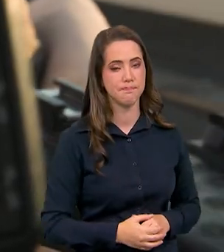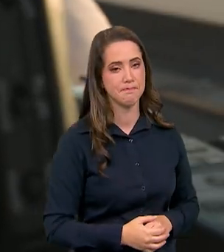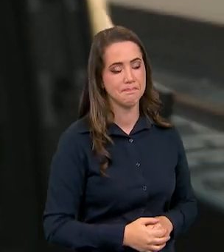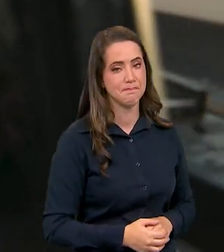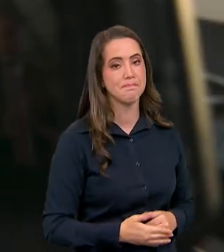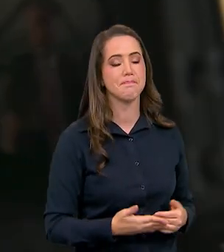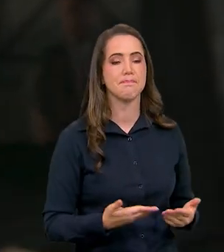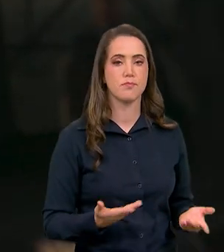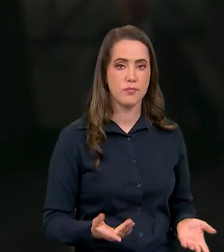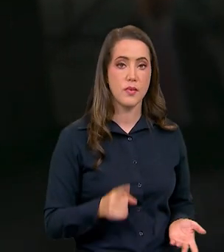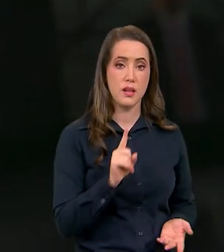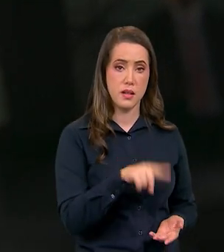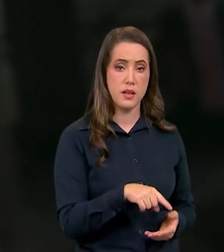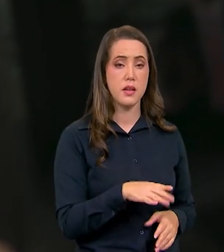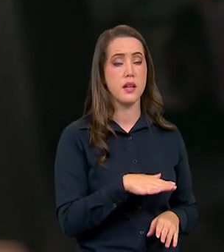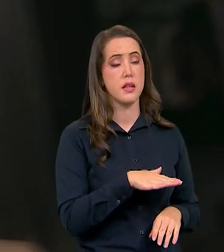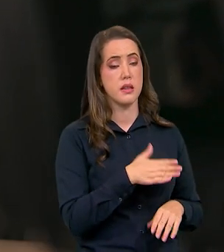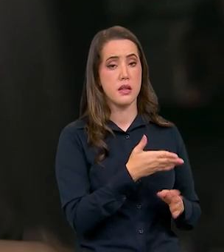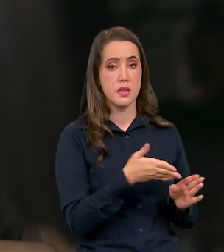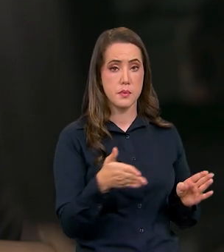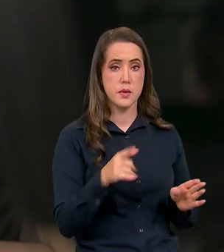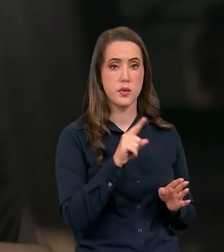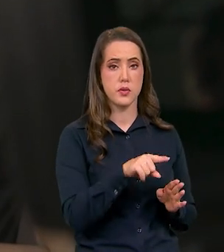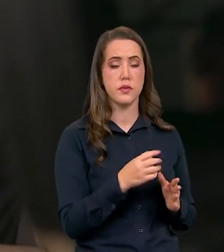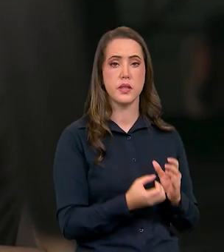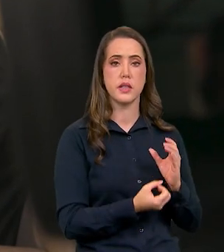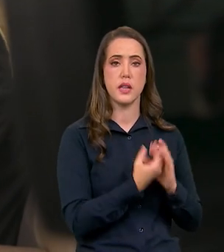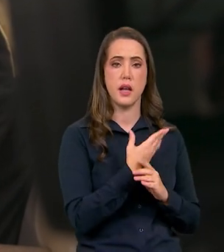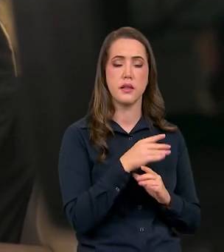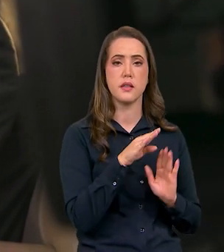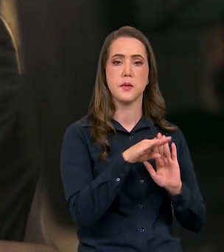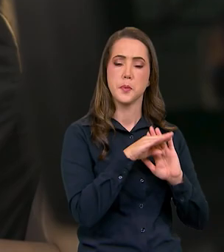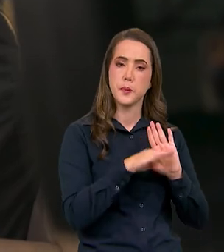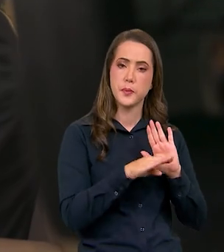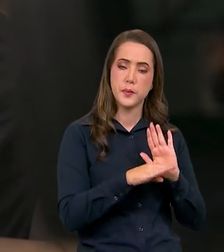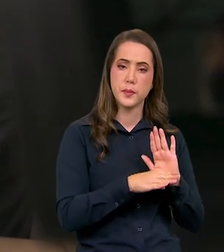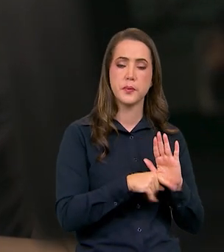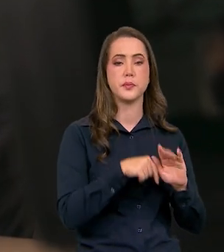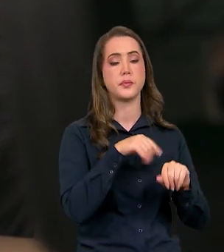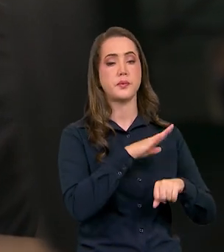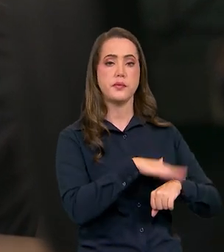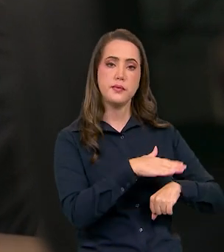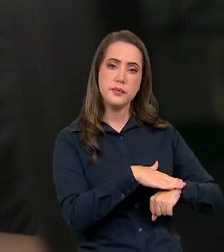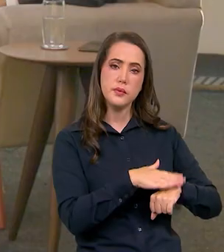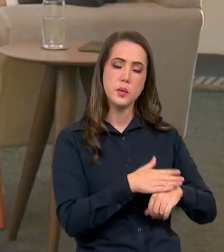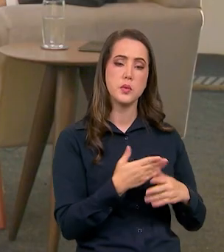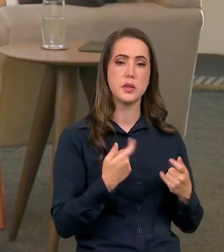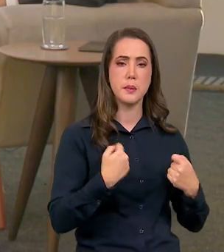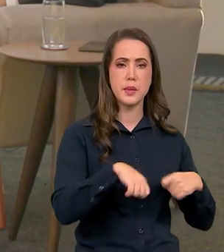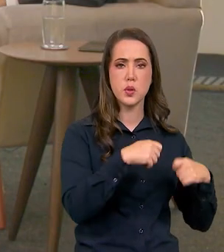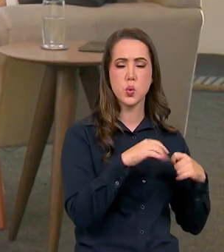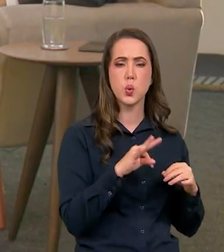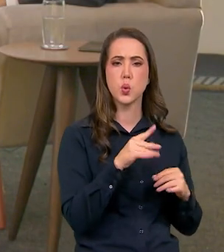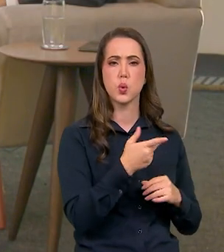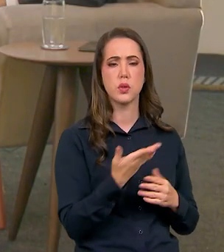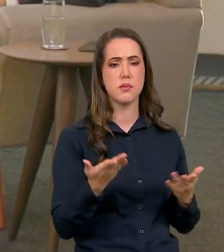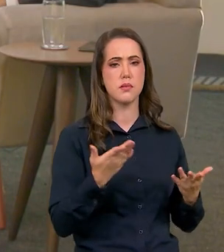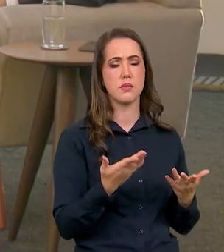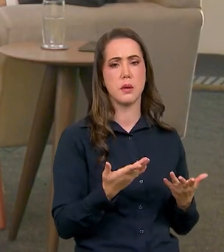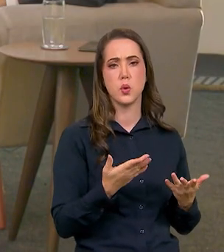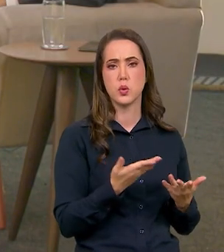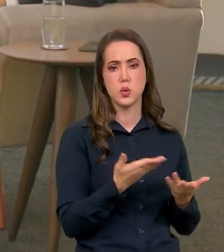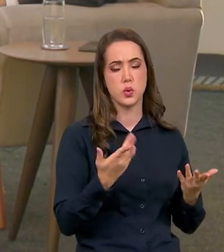momento foi justamente onde foi instituído esse programa onde o momento que impôs todas essas